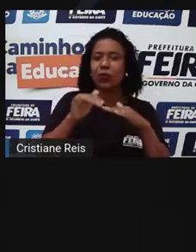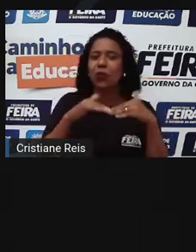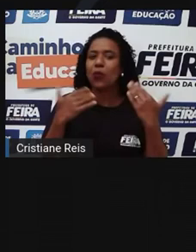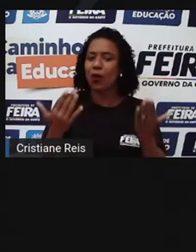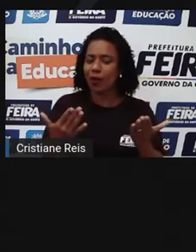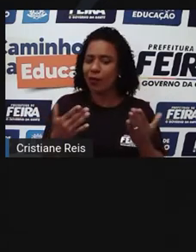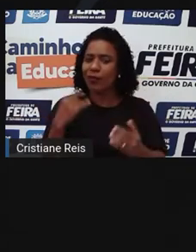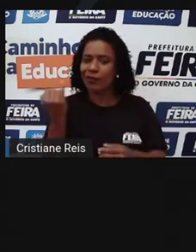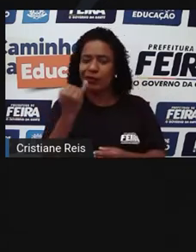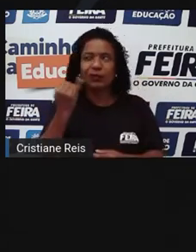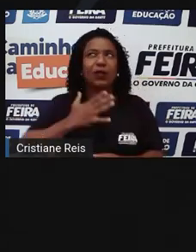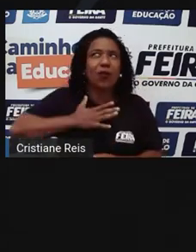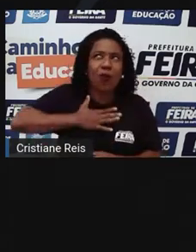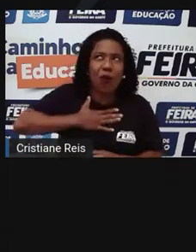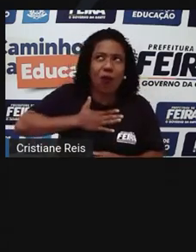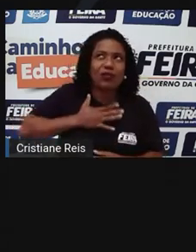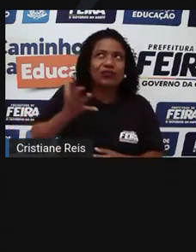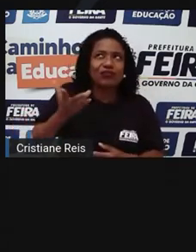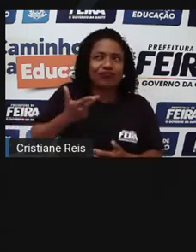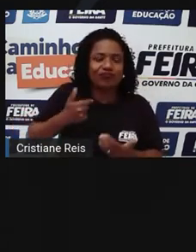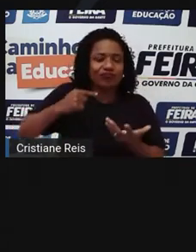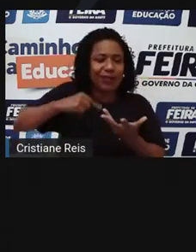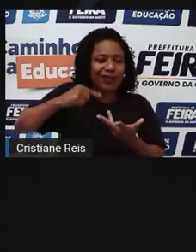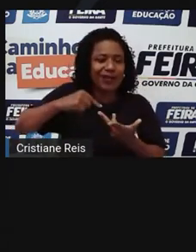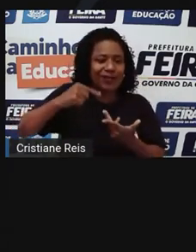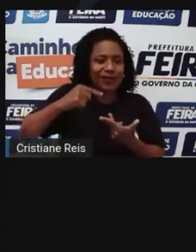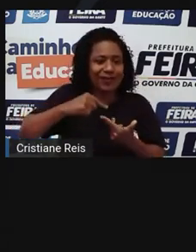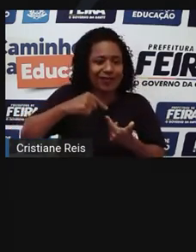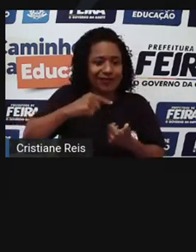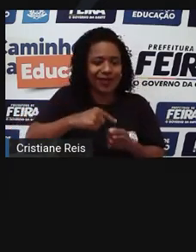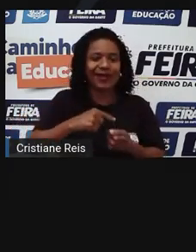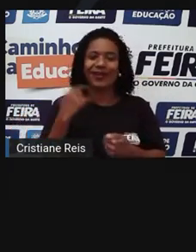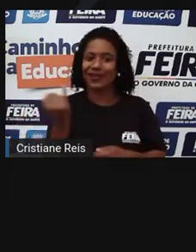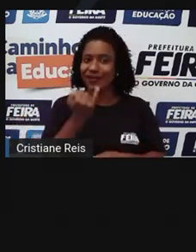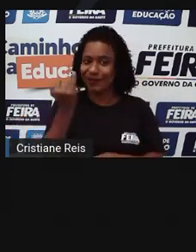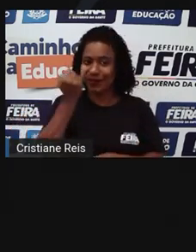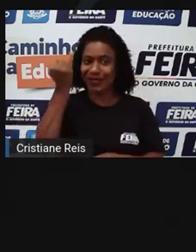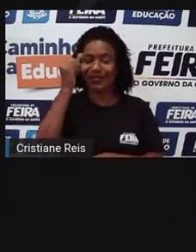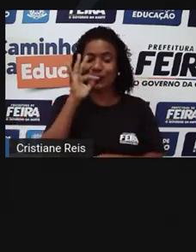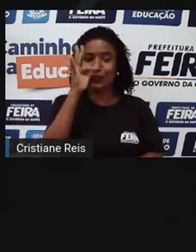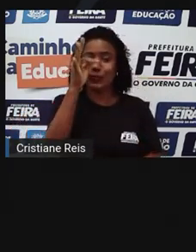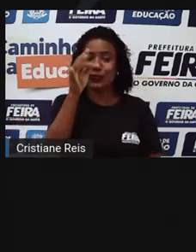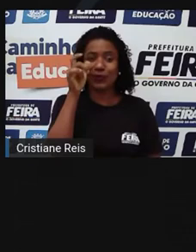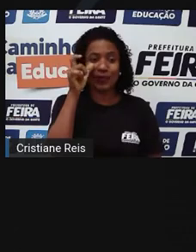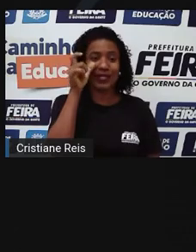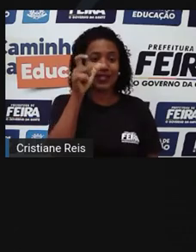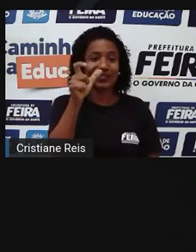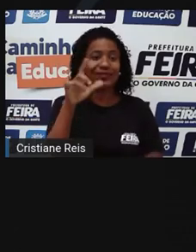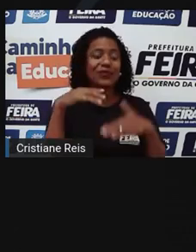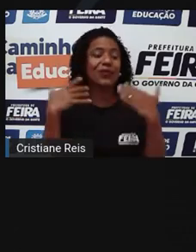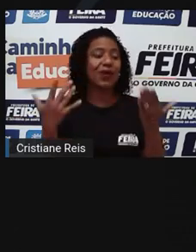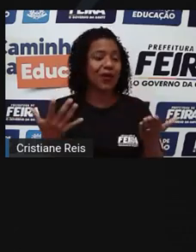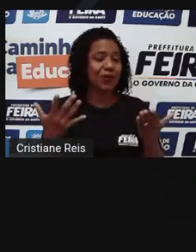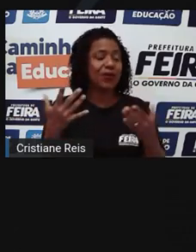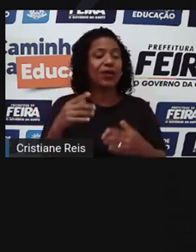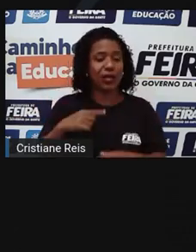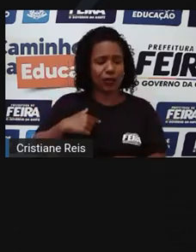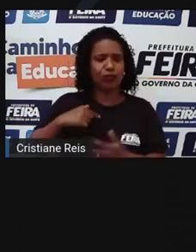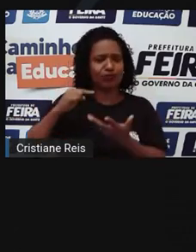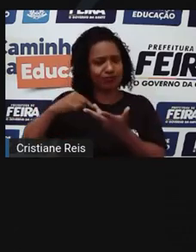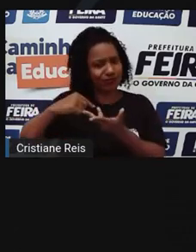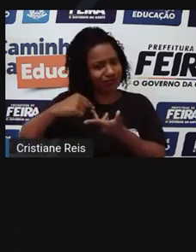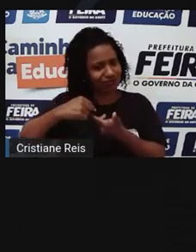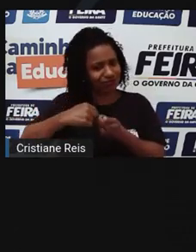Autoconhecimento é muito importante nessa escolha. Por isso, saiba quais são os seus interesses para o futuro e reflita sobre seus defeitos e qualidades.